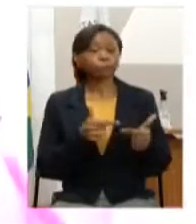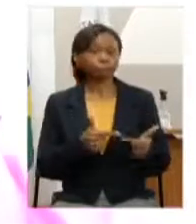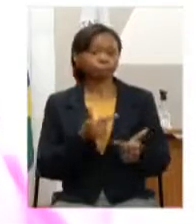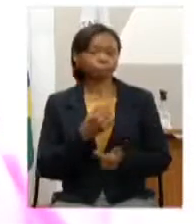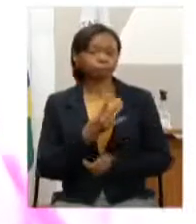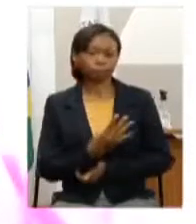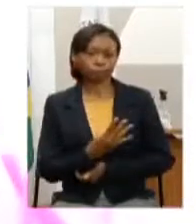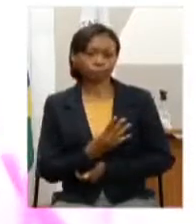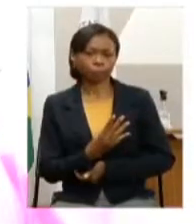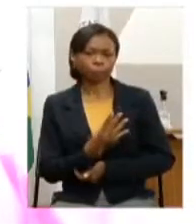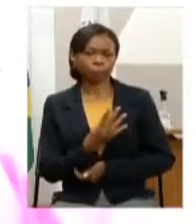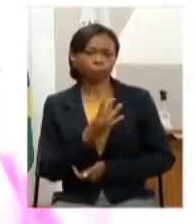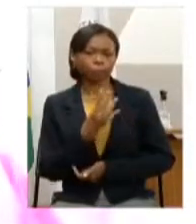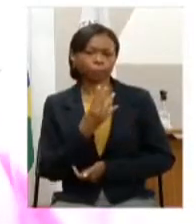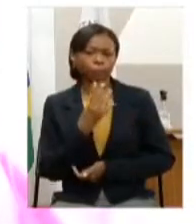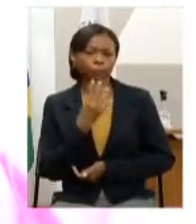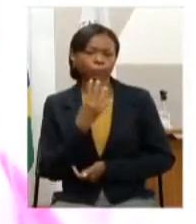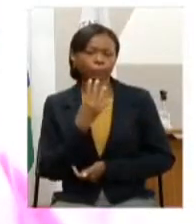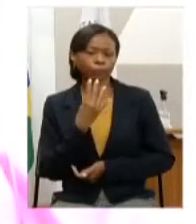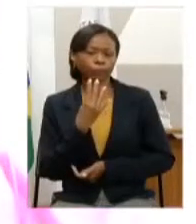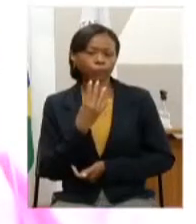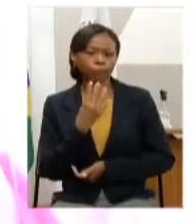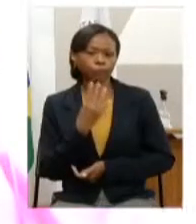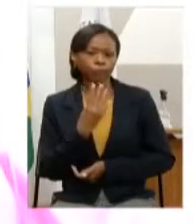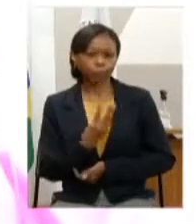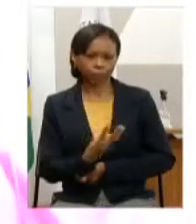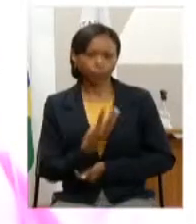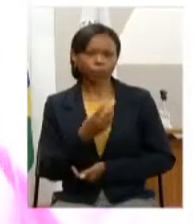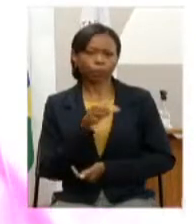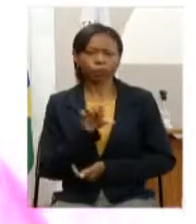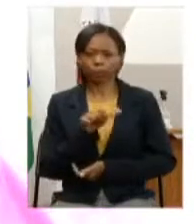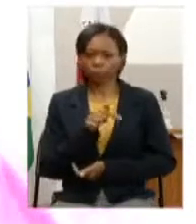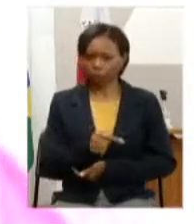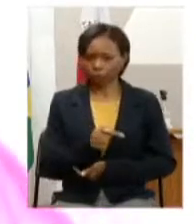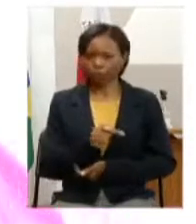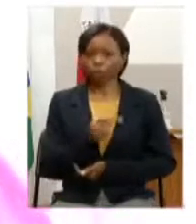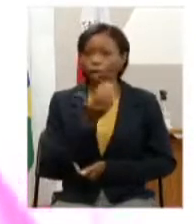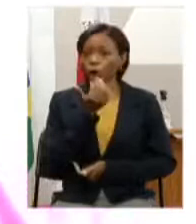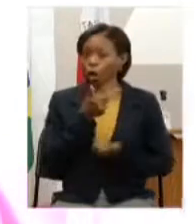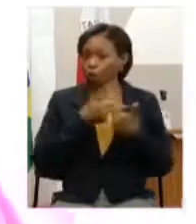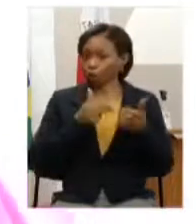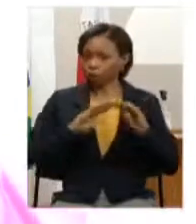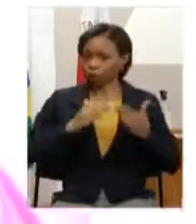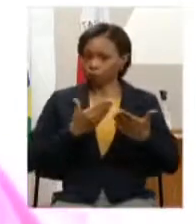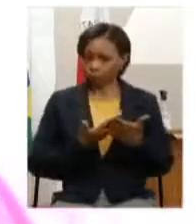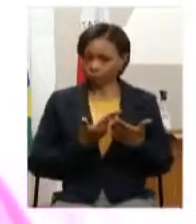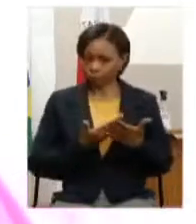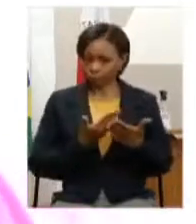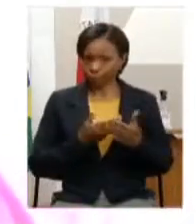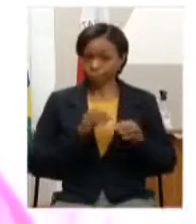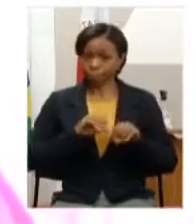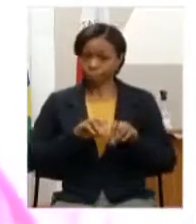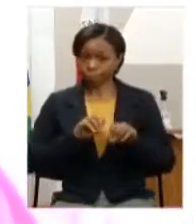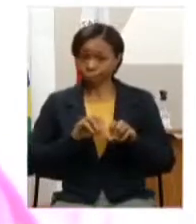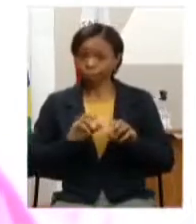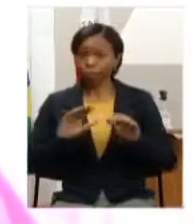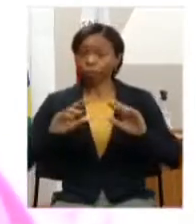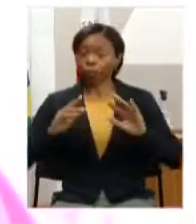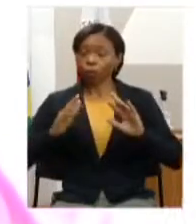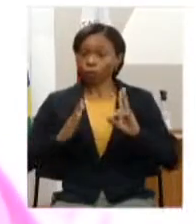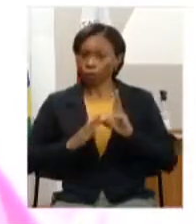.97 alimentação escolar educação indígena